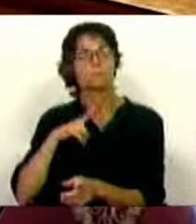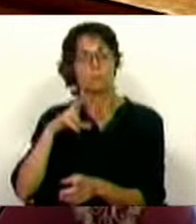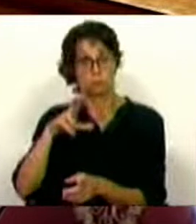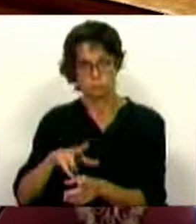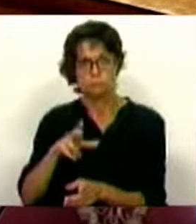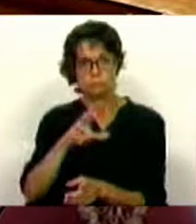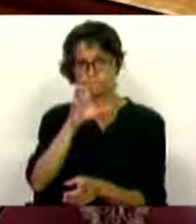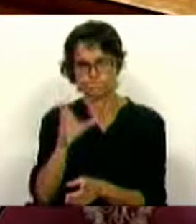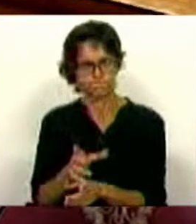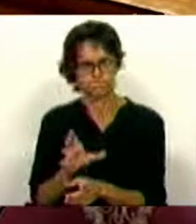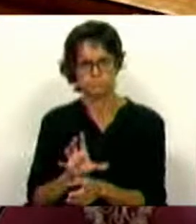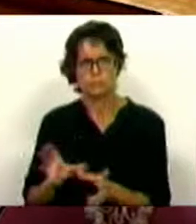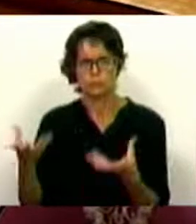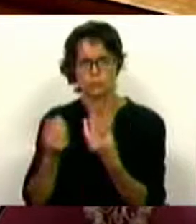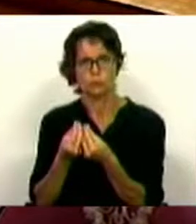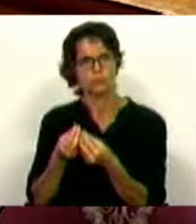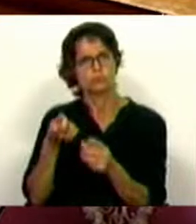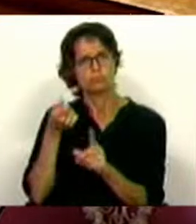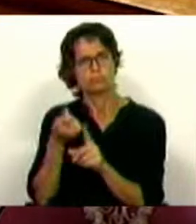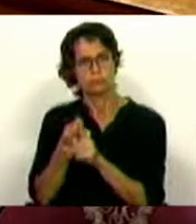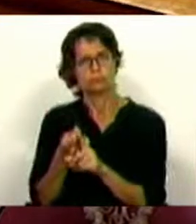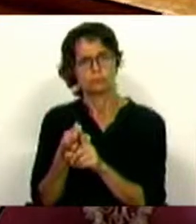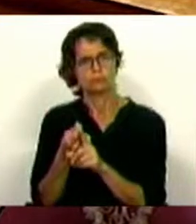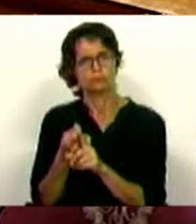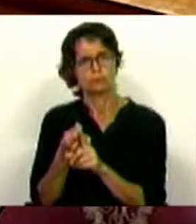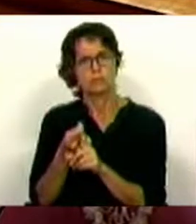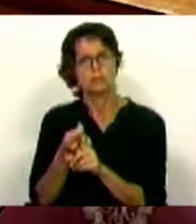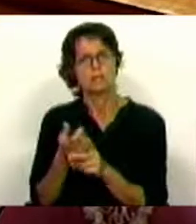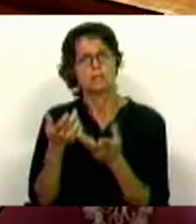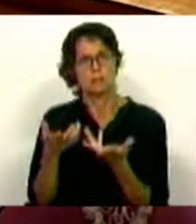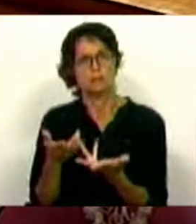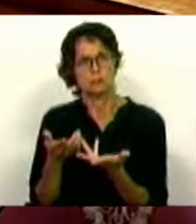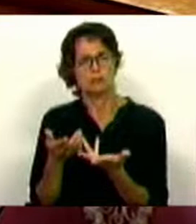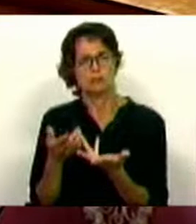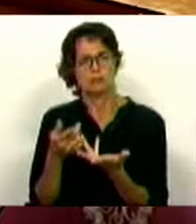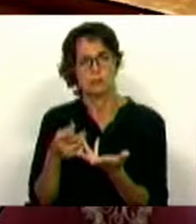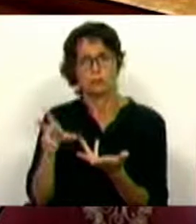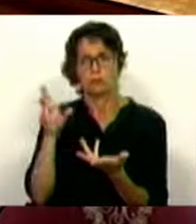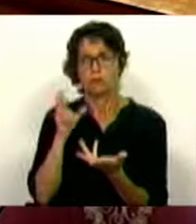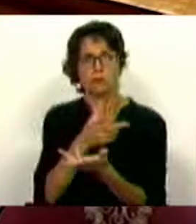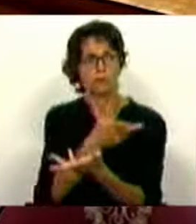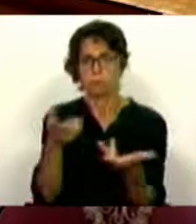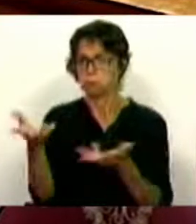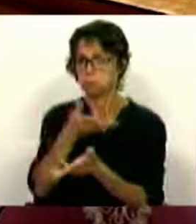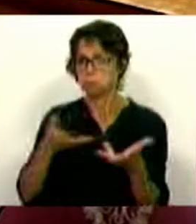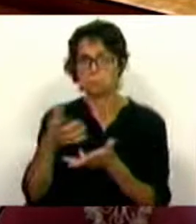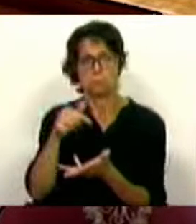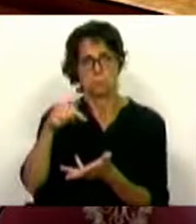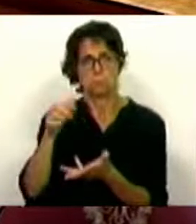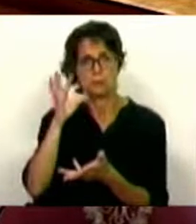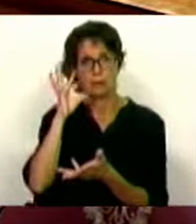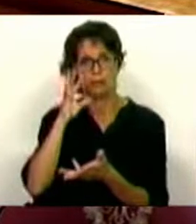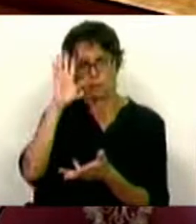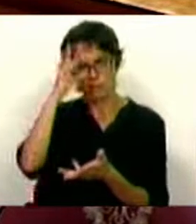ultrapassar coletivamente os desafios que temos pela frente, sendo certo que do que ouvimos aqui esta tarde, ainda há partidos da oposição que têm muito trabalho para ir